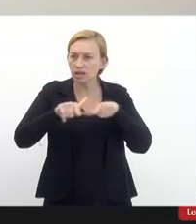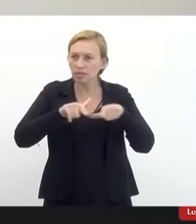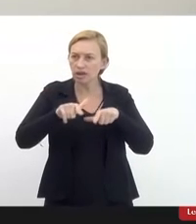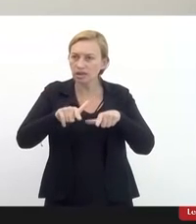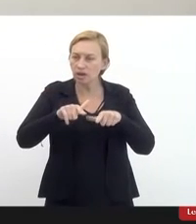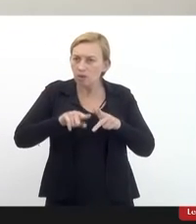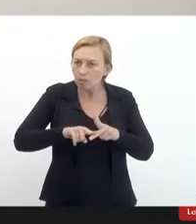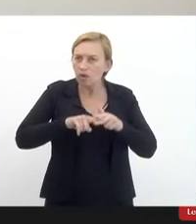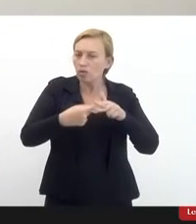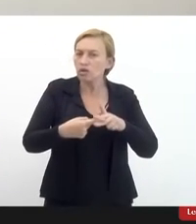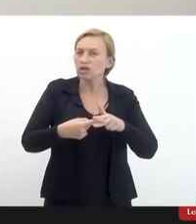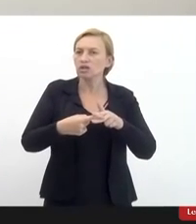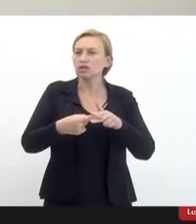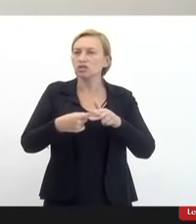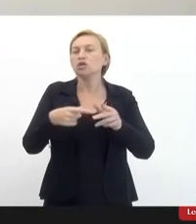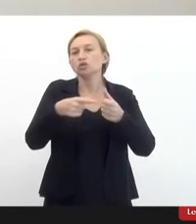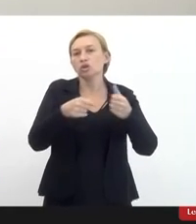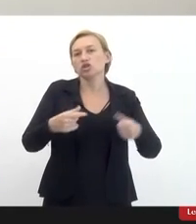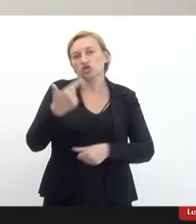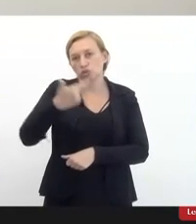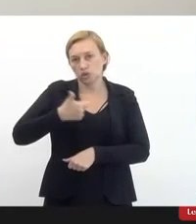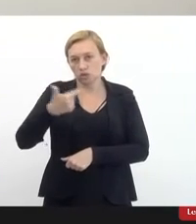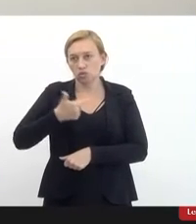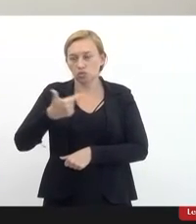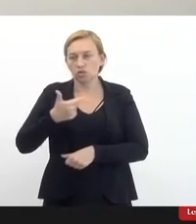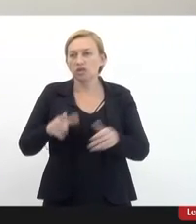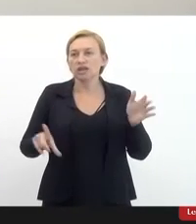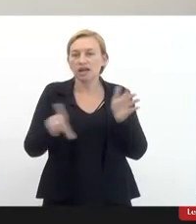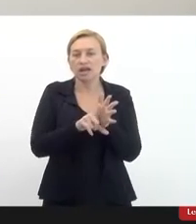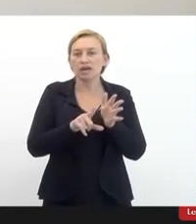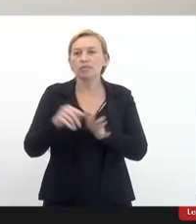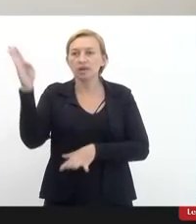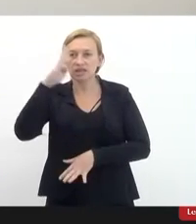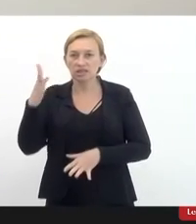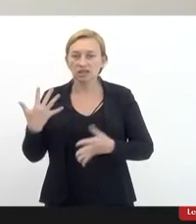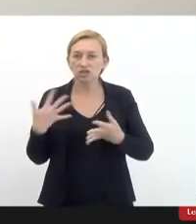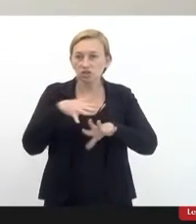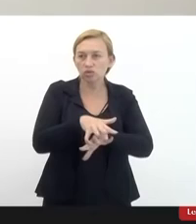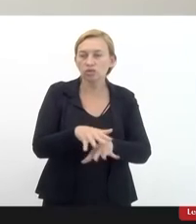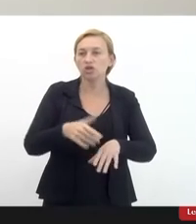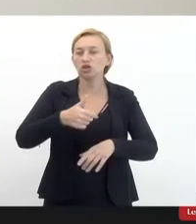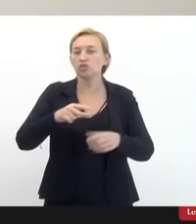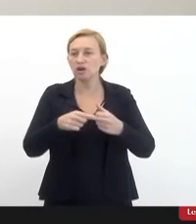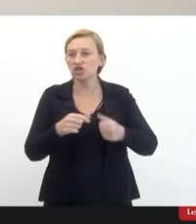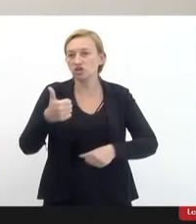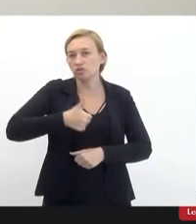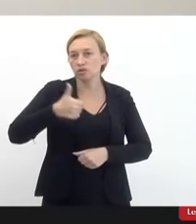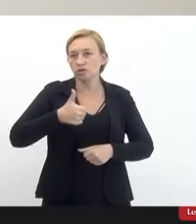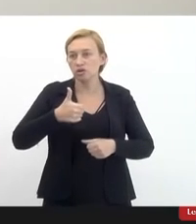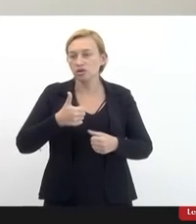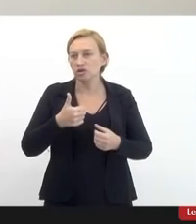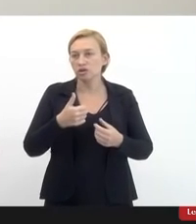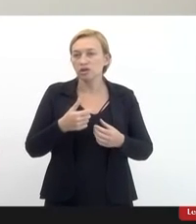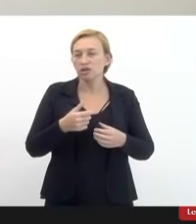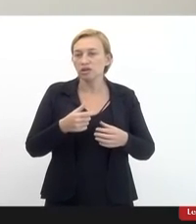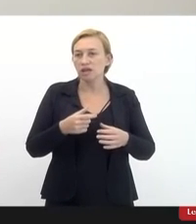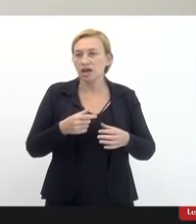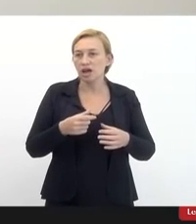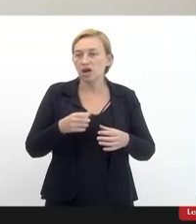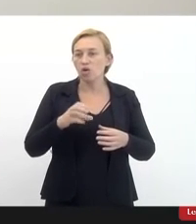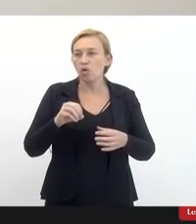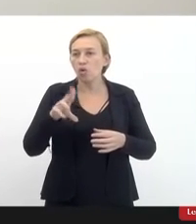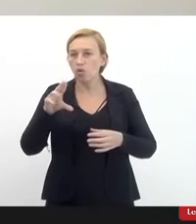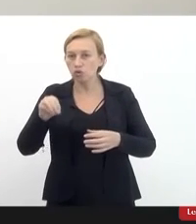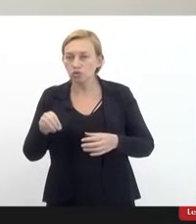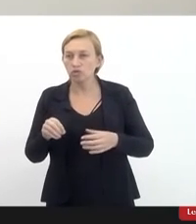para a regulamentação do artigo 2º da lei brasileira da inclusão e do artigo 1º da convenção da ONU que vai